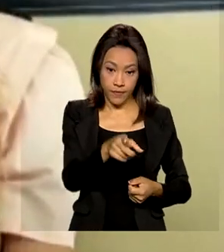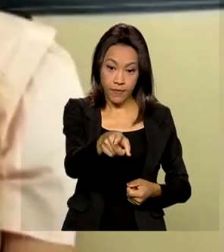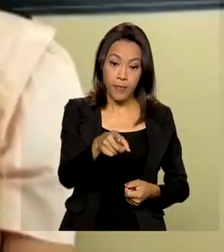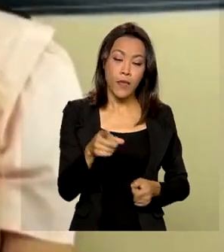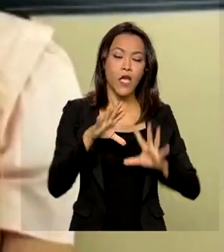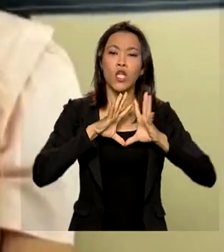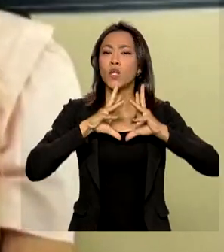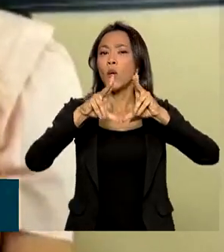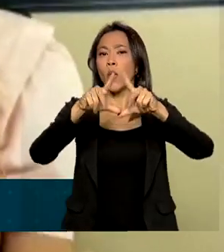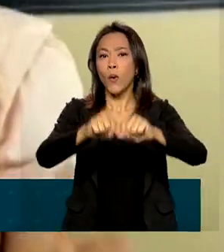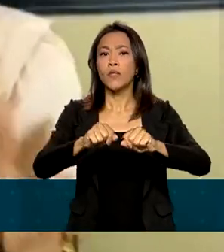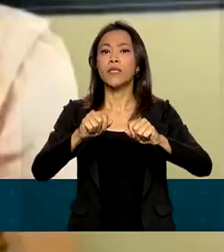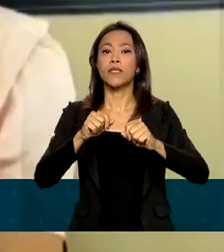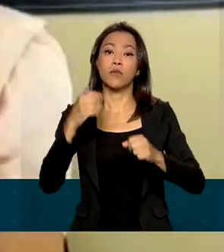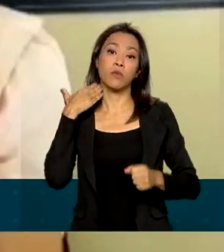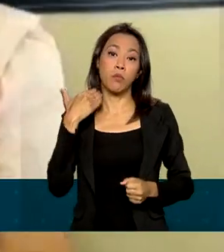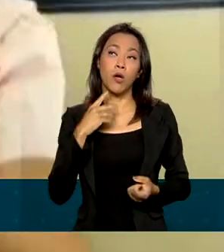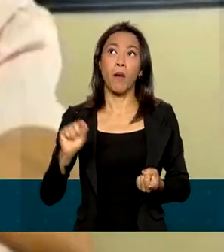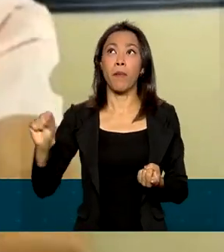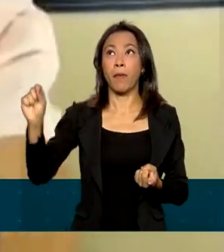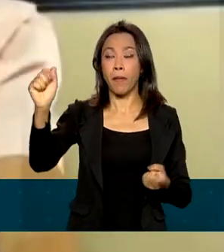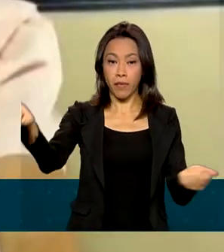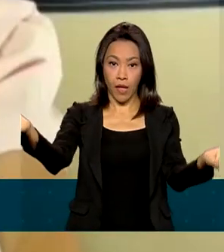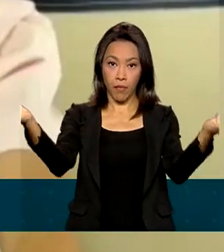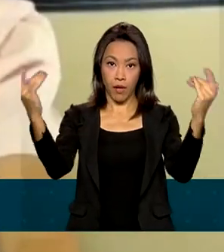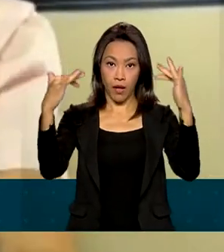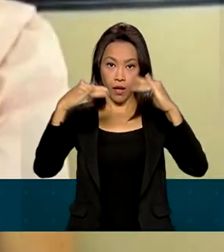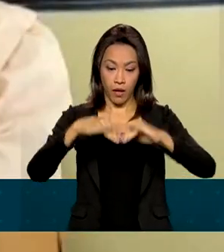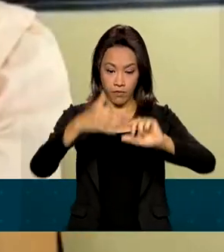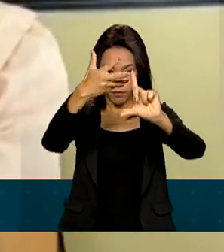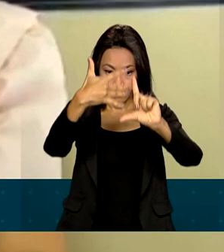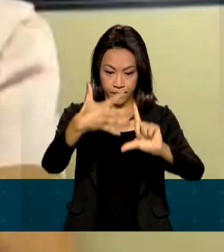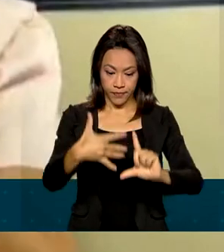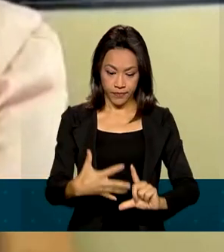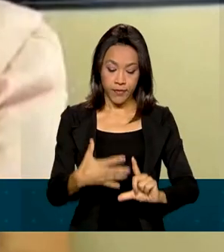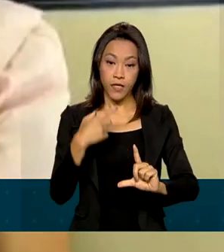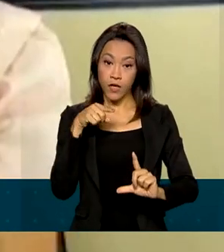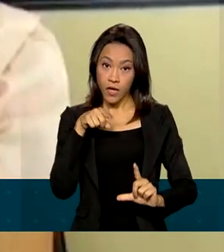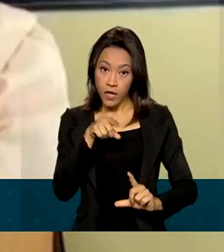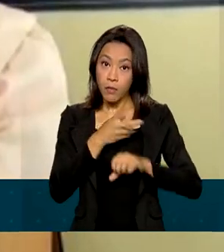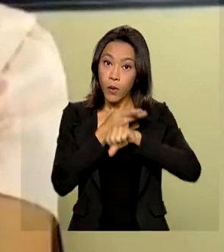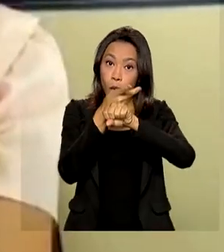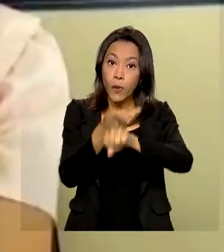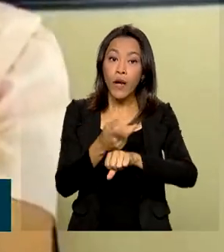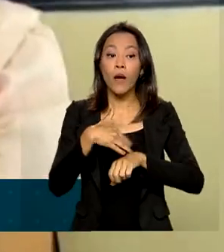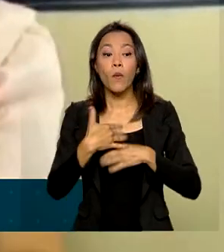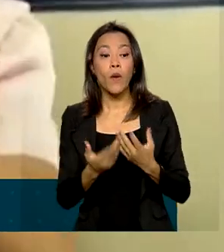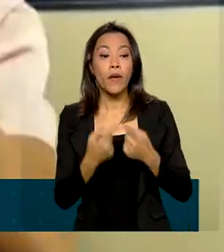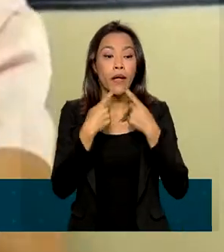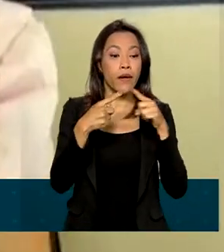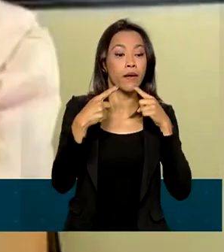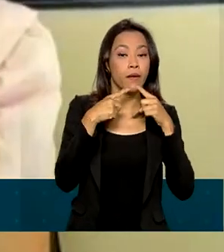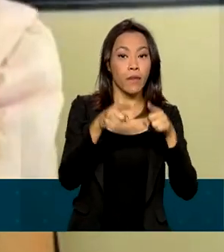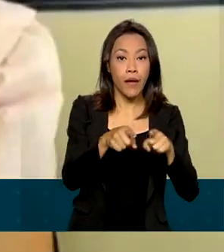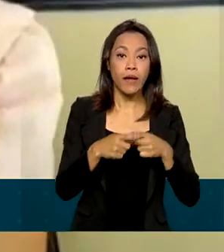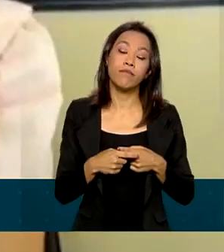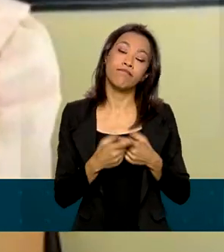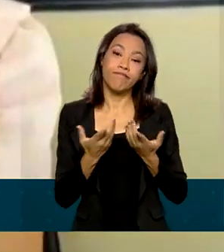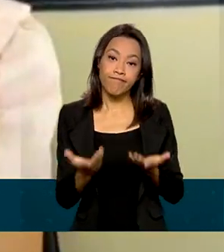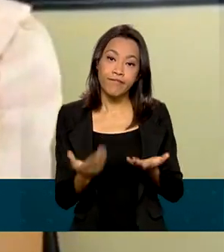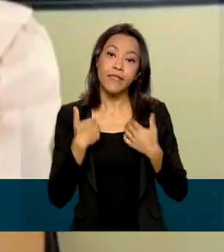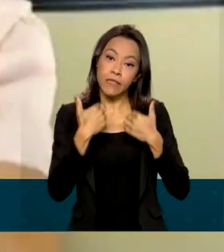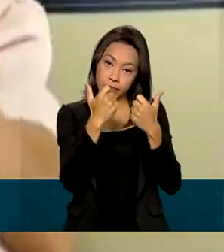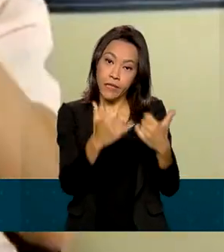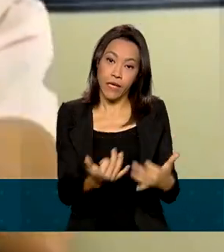fazem parte da plataforma e precisa procurar a instituição financeira contra a qual ele deseja reclamar, contar o